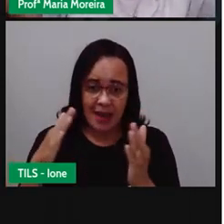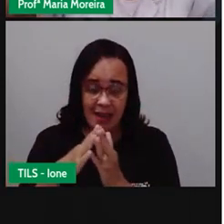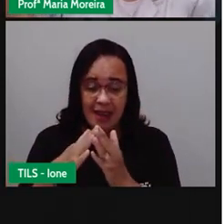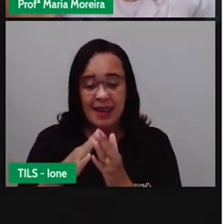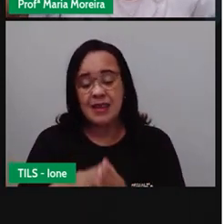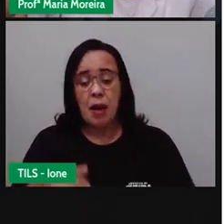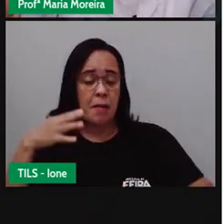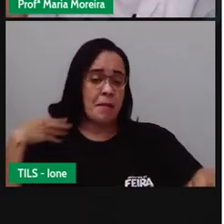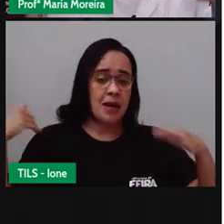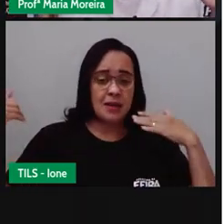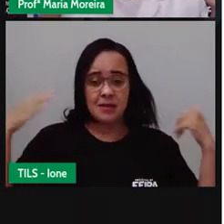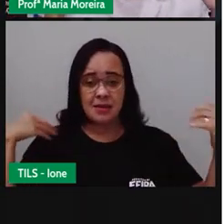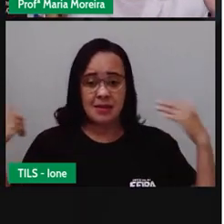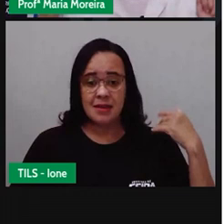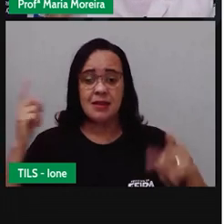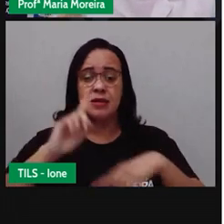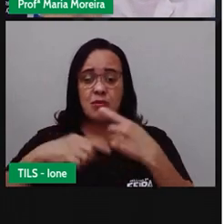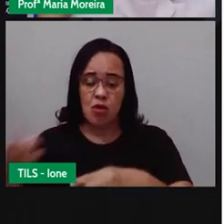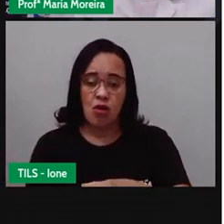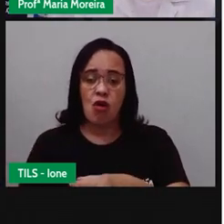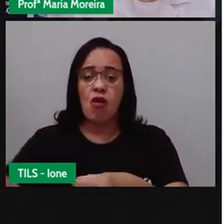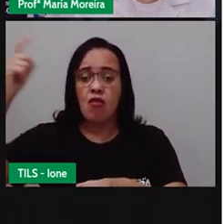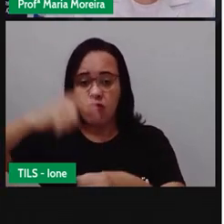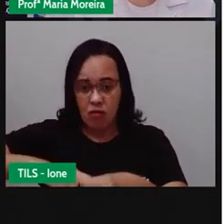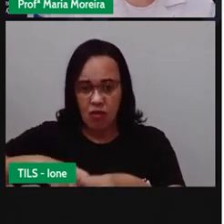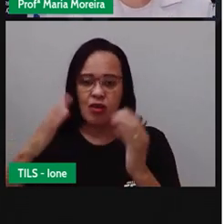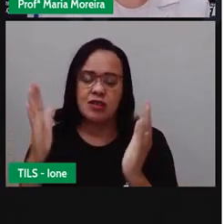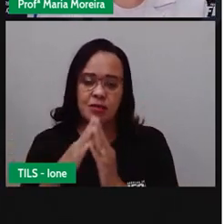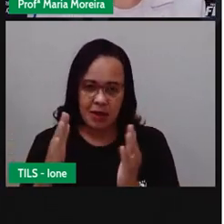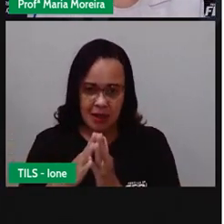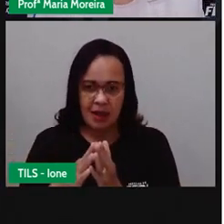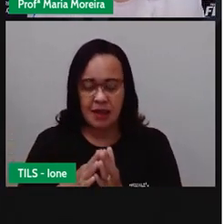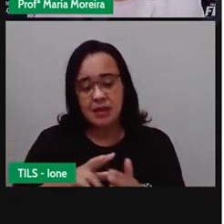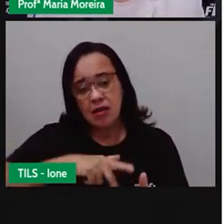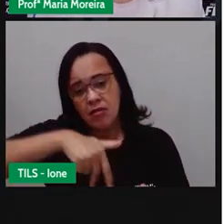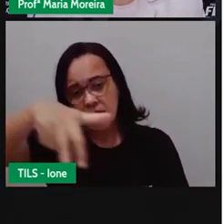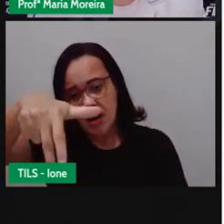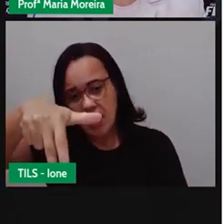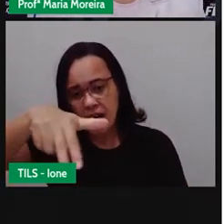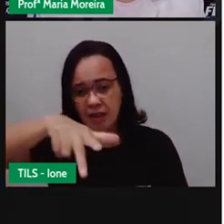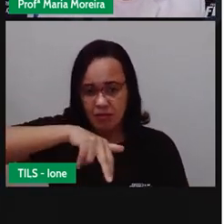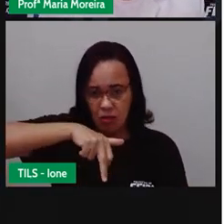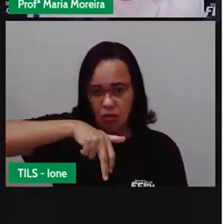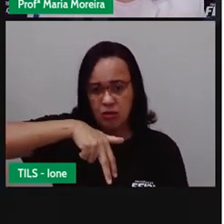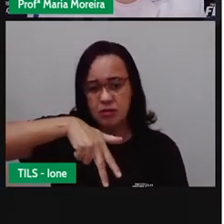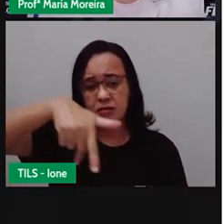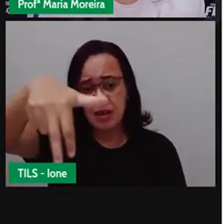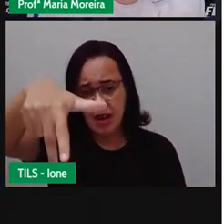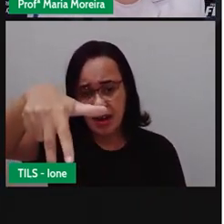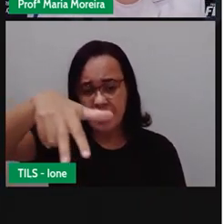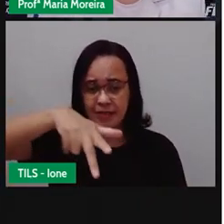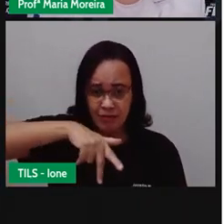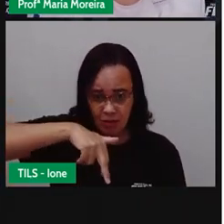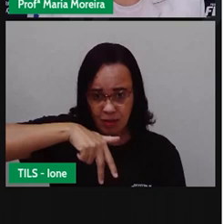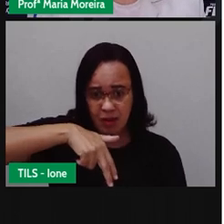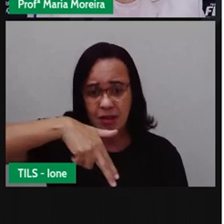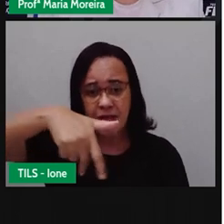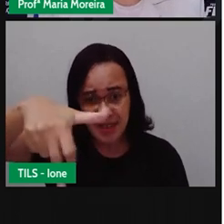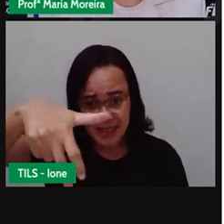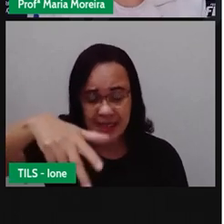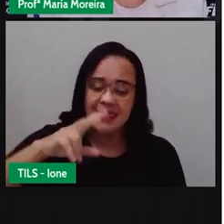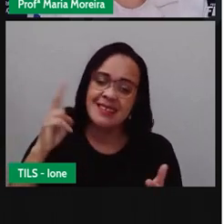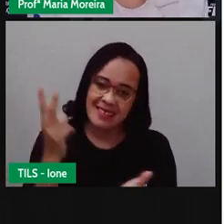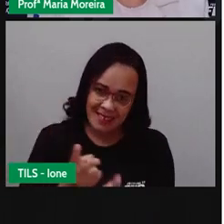parque da cidade? Volto para casa. Então, é comum que as pessoas se locomovam, mas é muito mais comum ainda e muito mais certo